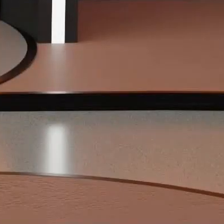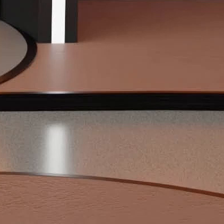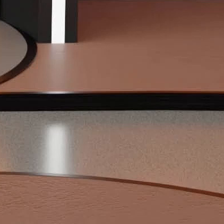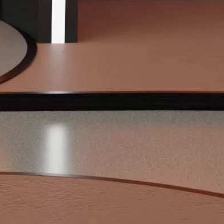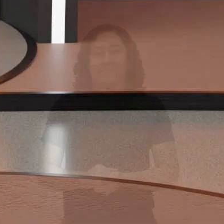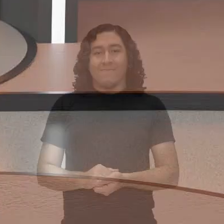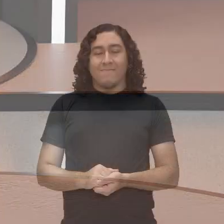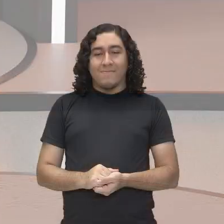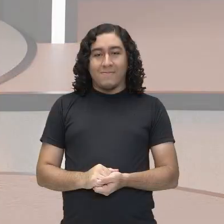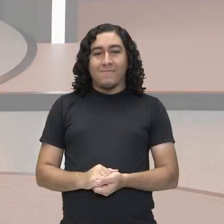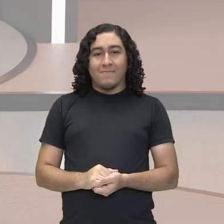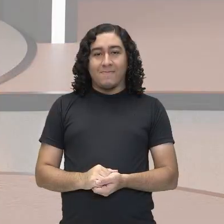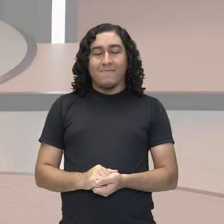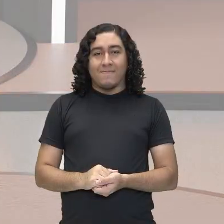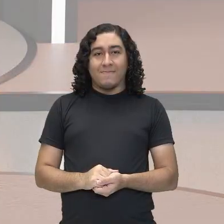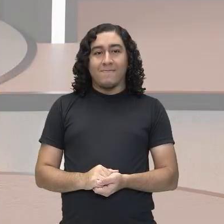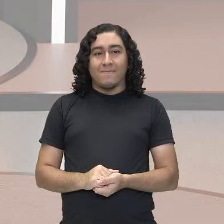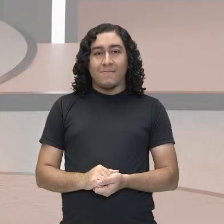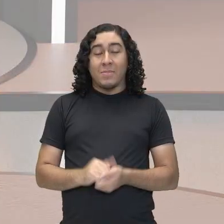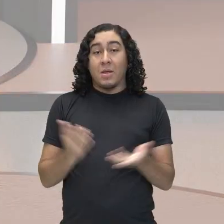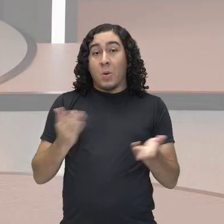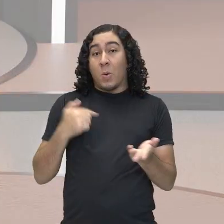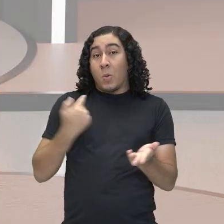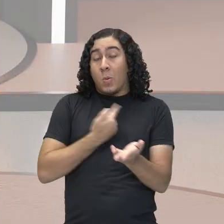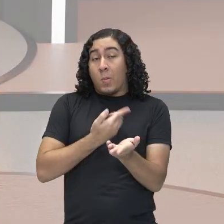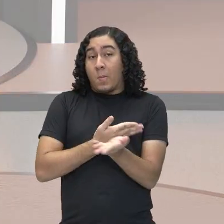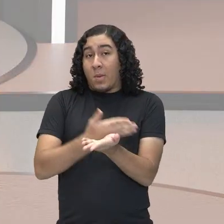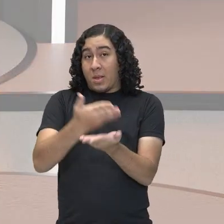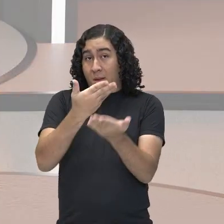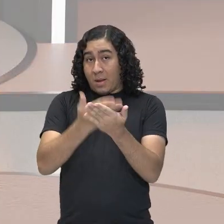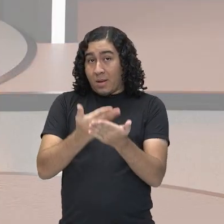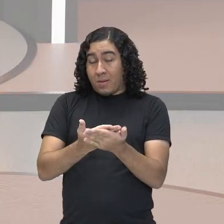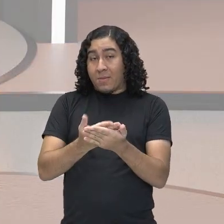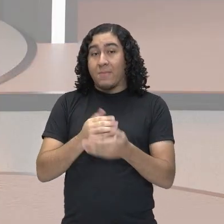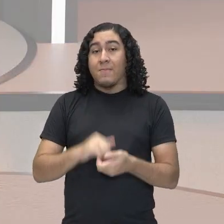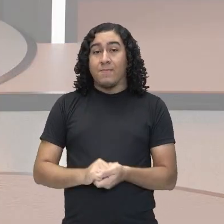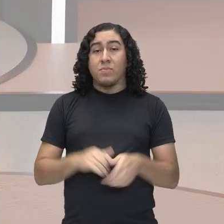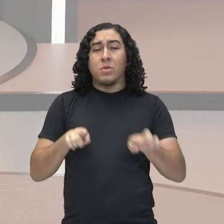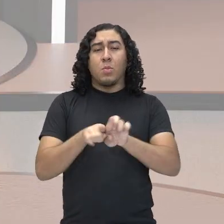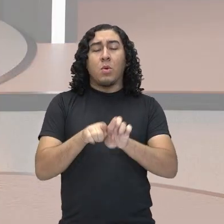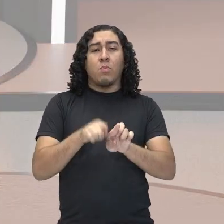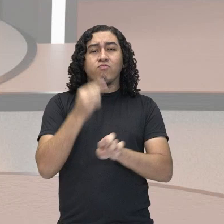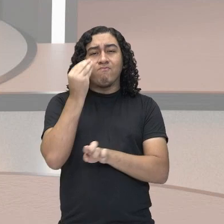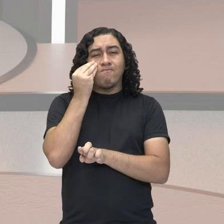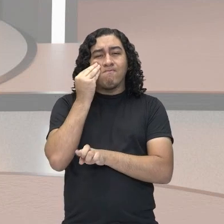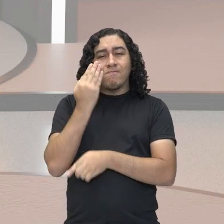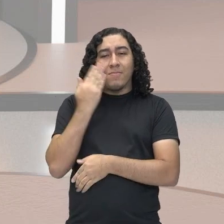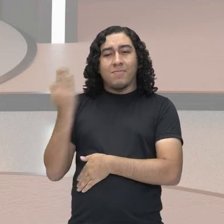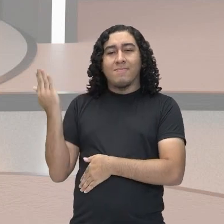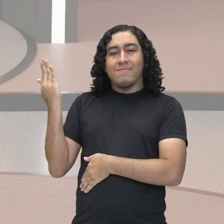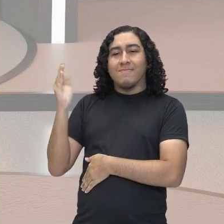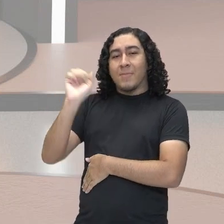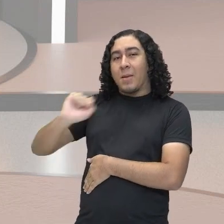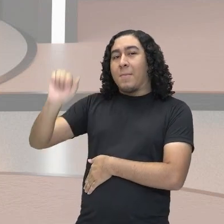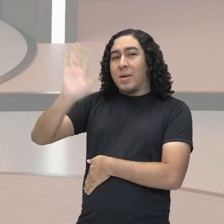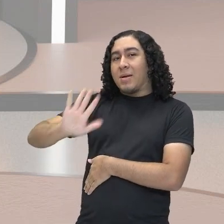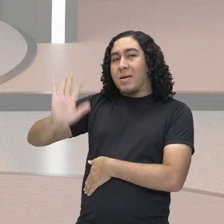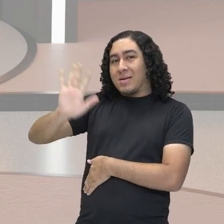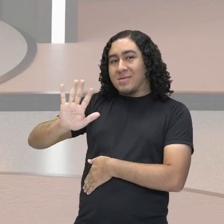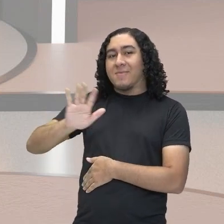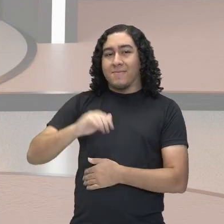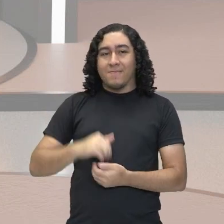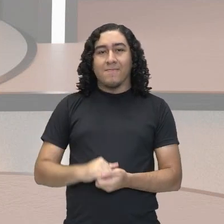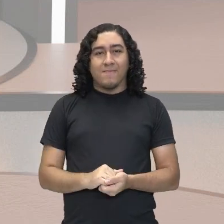Estamos aqui para iniciarmos a nossa aula e trouxemos para vocês esta imagem. Na verdade,